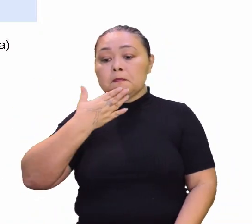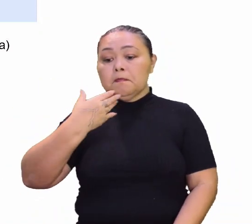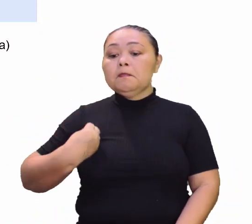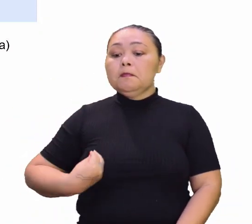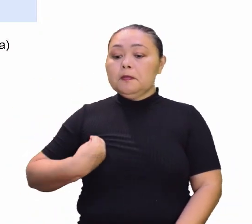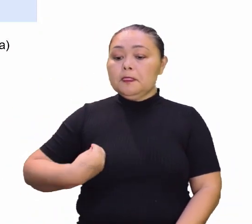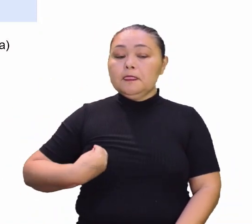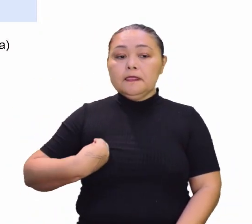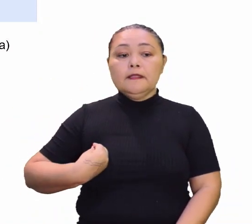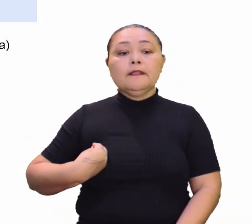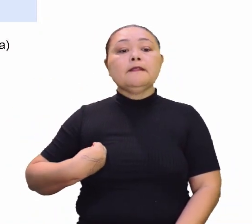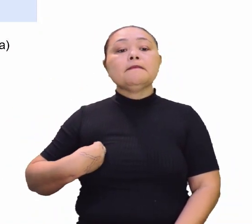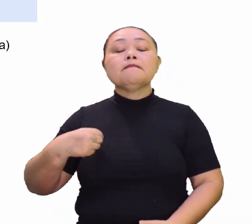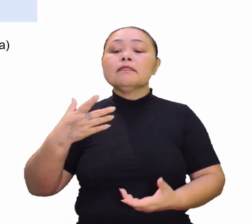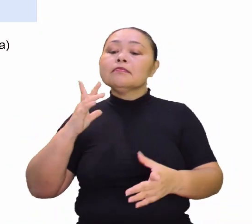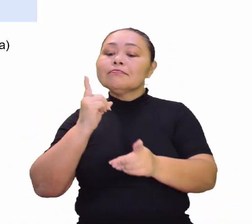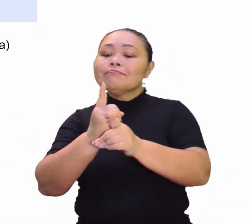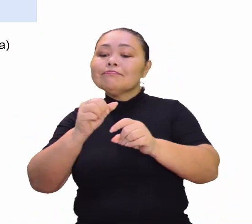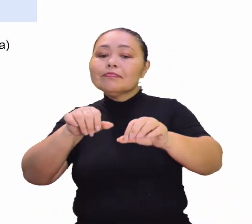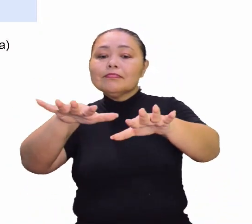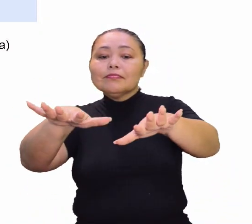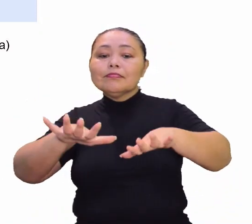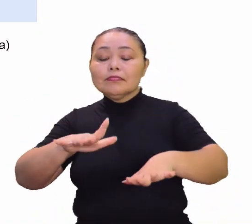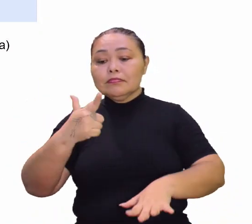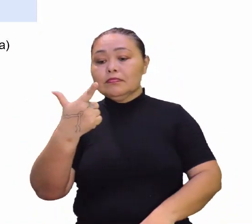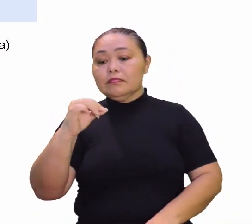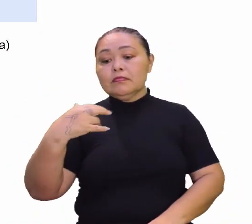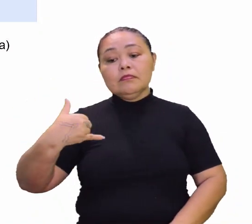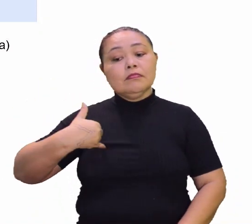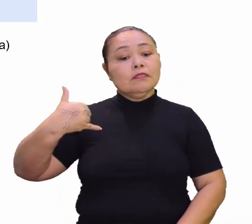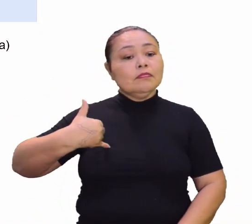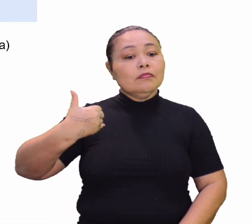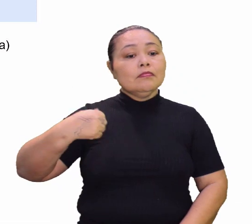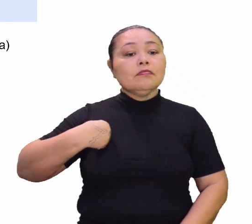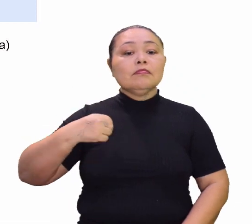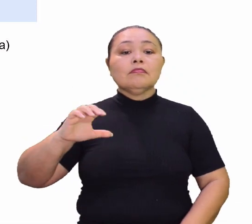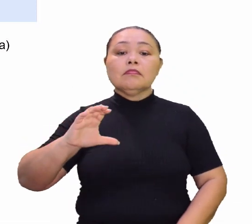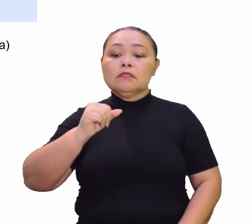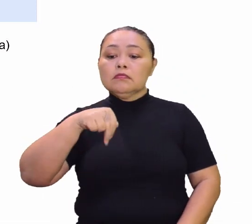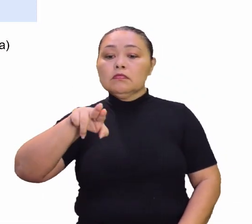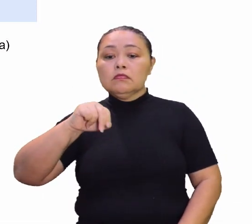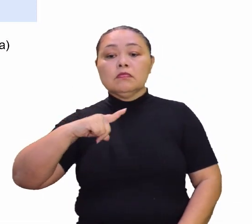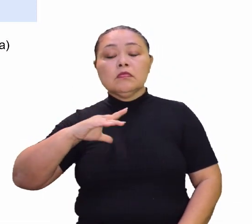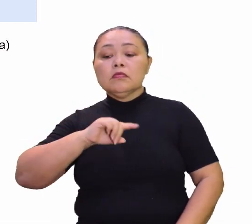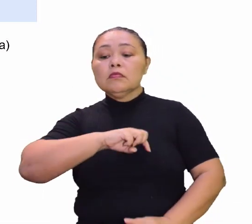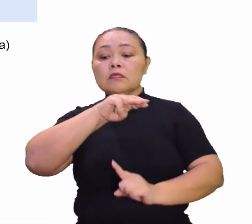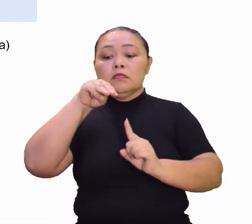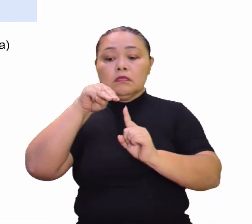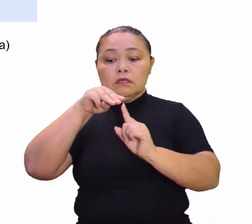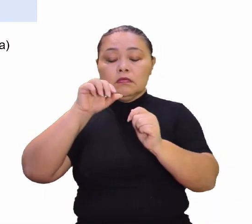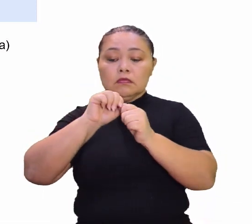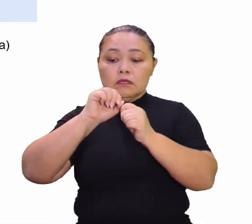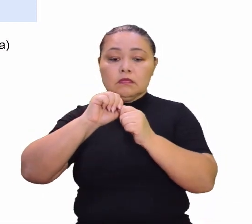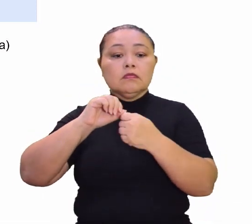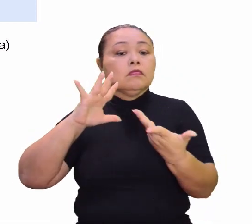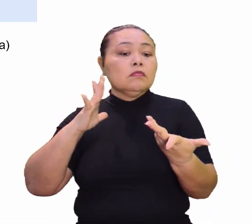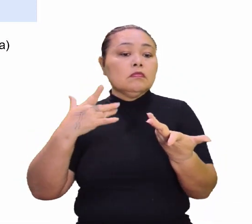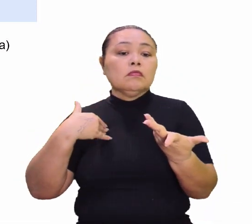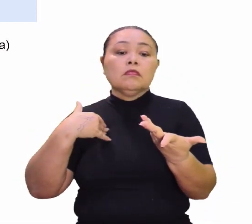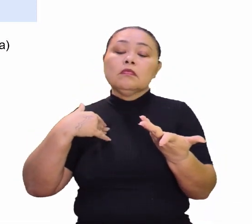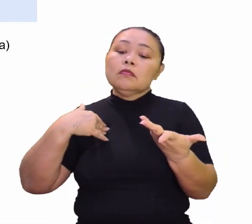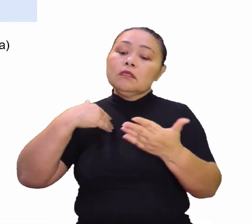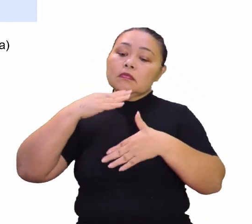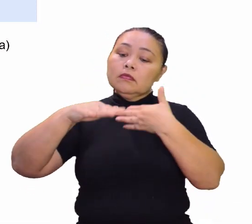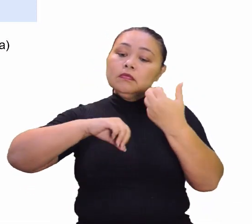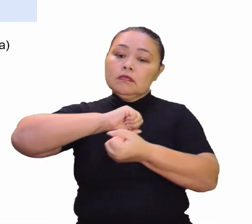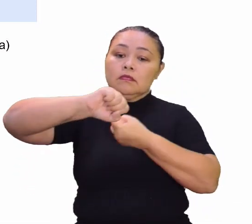marcou o 20º aniversário da Conferência das Nações Unidas sobre o Meio Ambiente e Desenvolvimento, que aconteceu